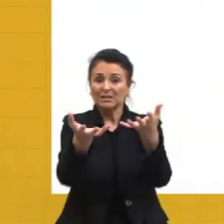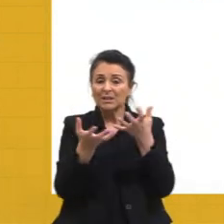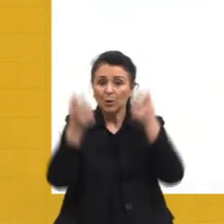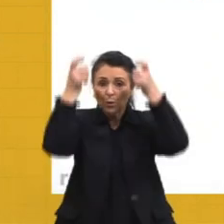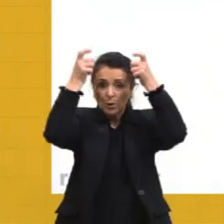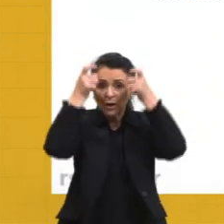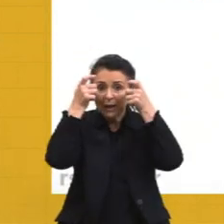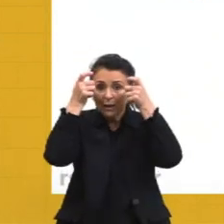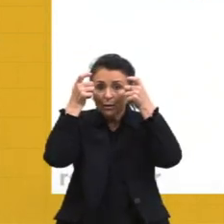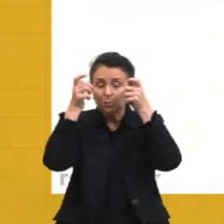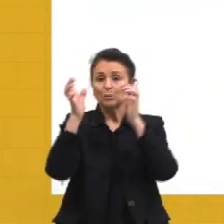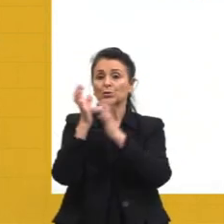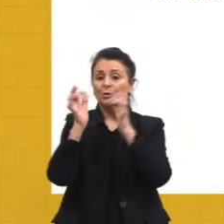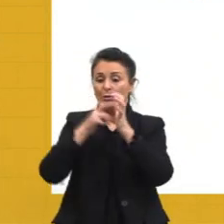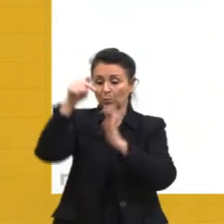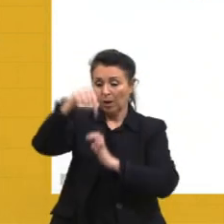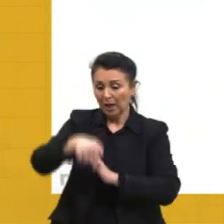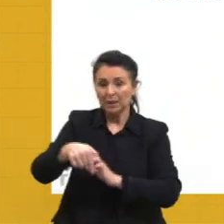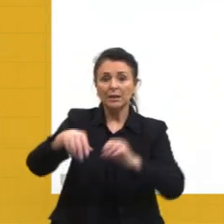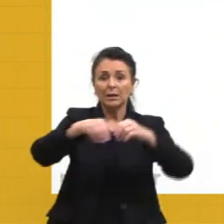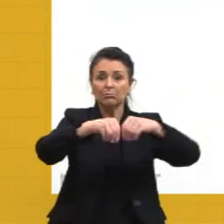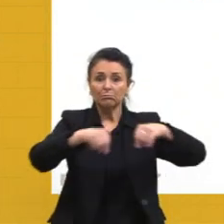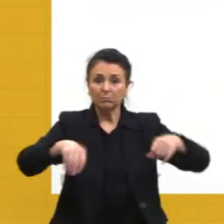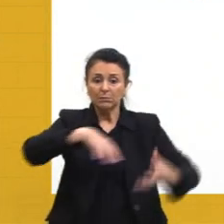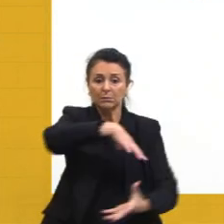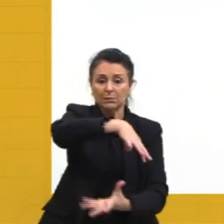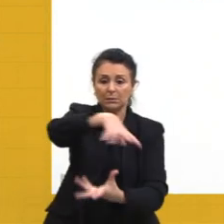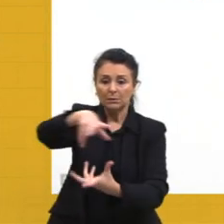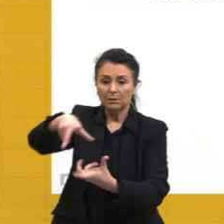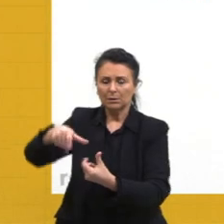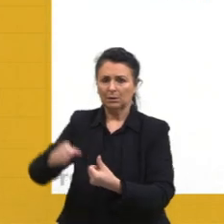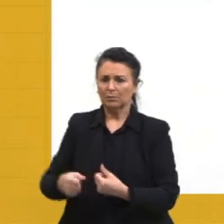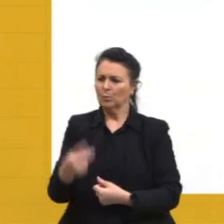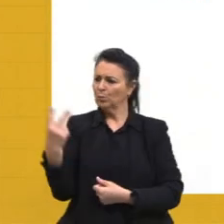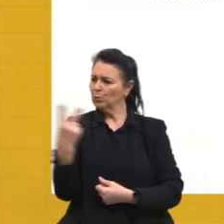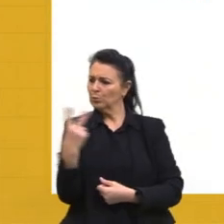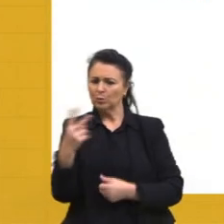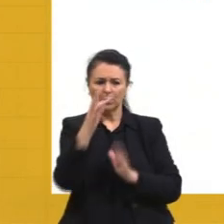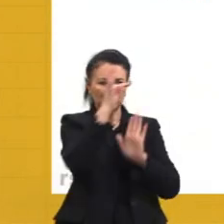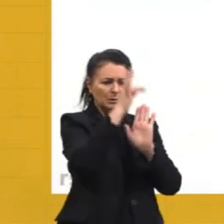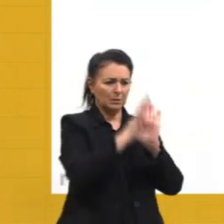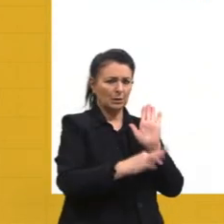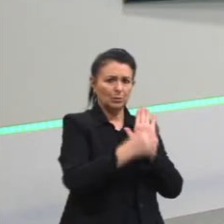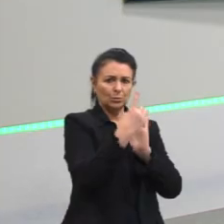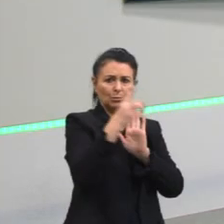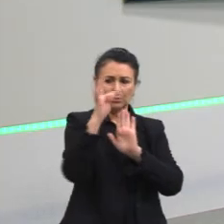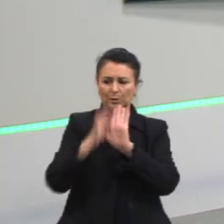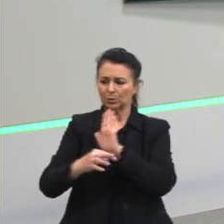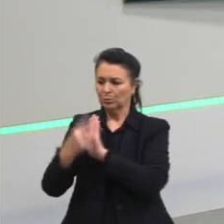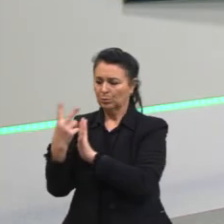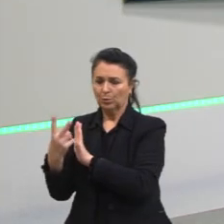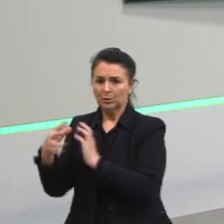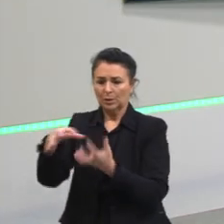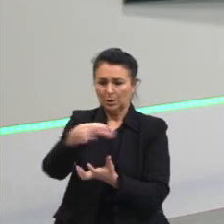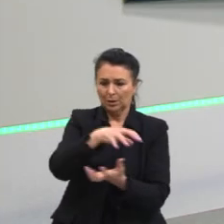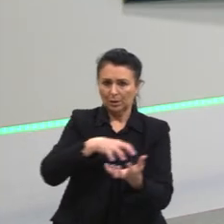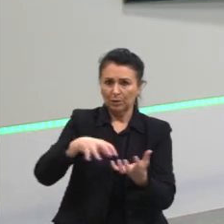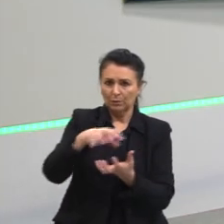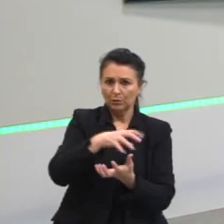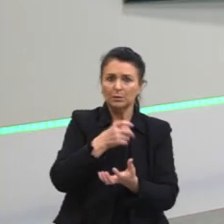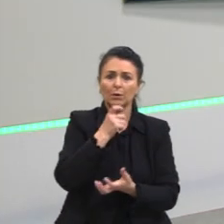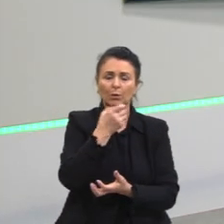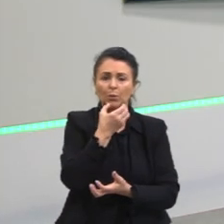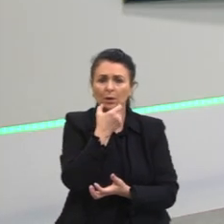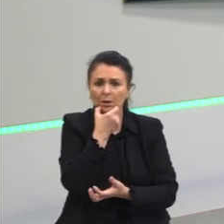na Terra. Então, o que esses dois textos têm em comum sobre a Revolução Inglesa e sobre essas